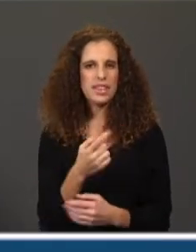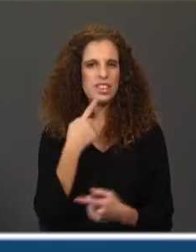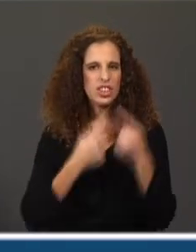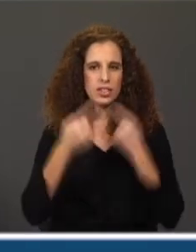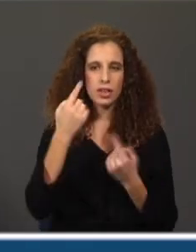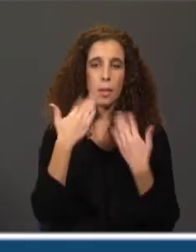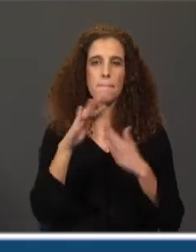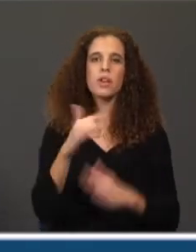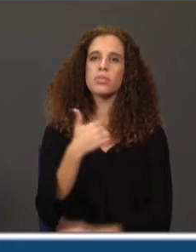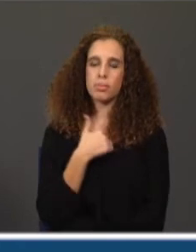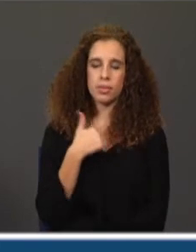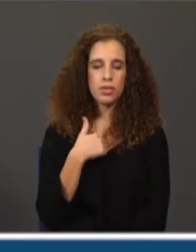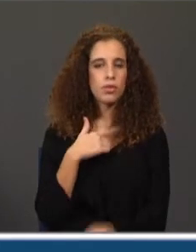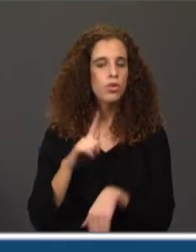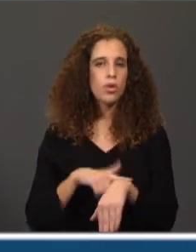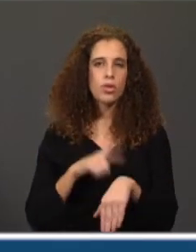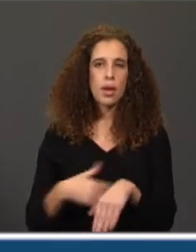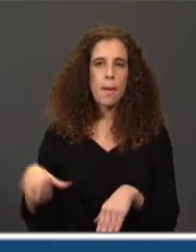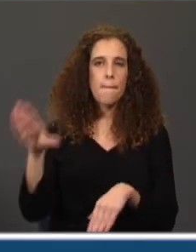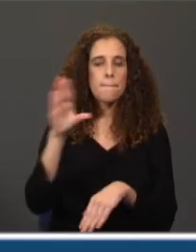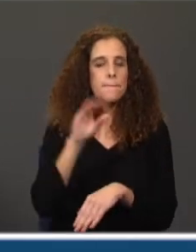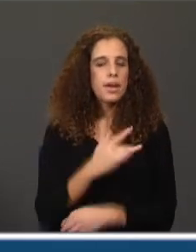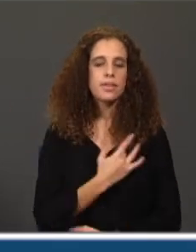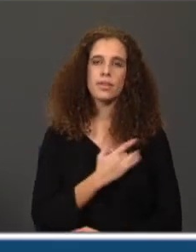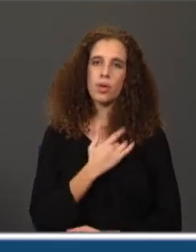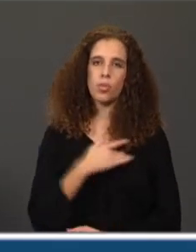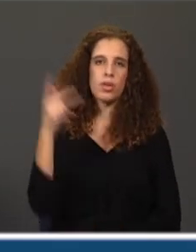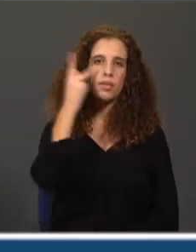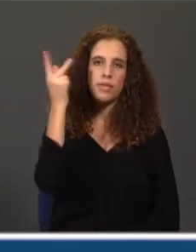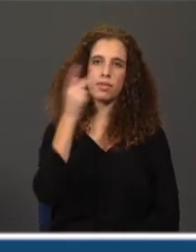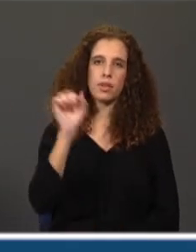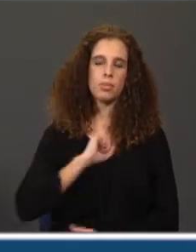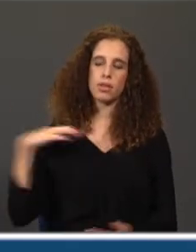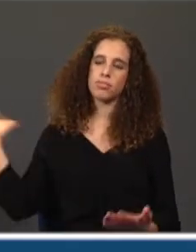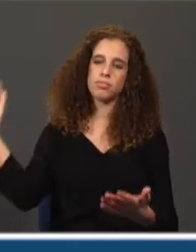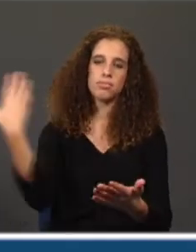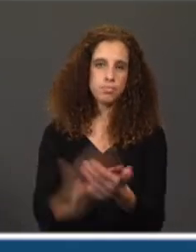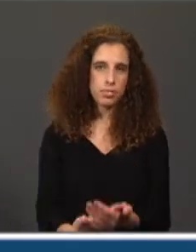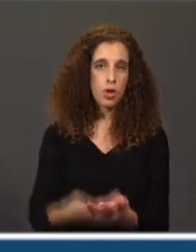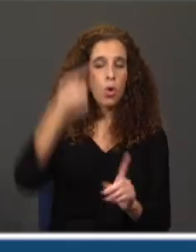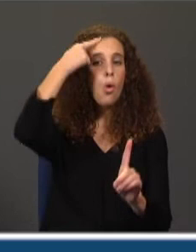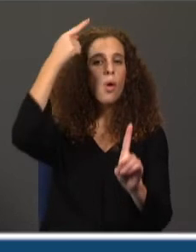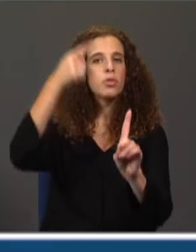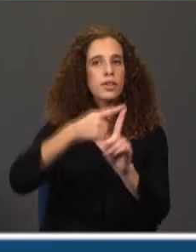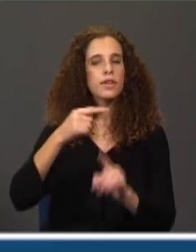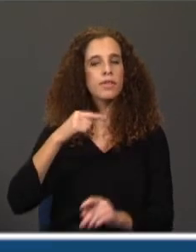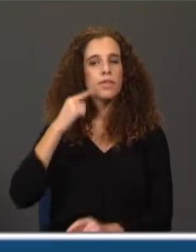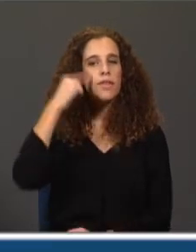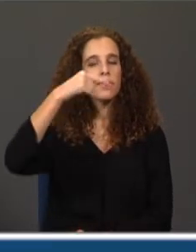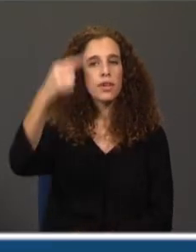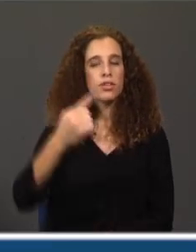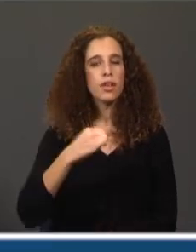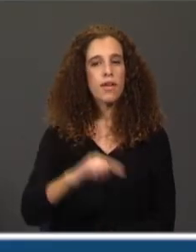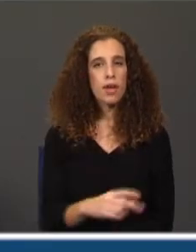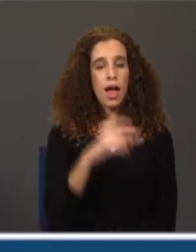Para mim, foi o momento de mais intenso amor da minha vida. Então, o objetivo da viagem era levar António a fazer a